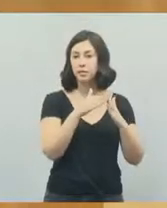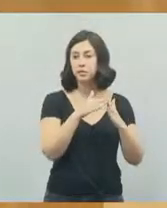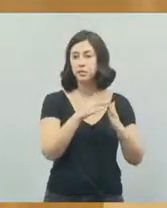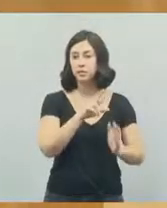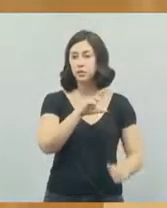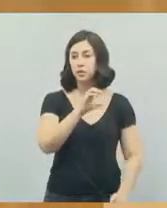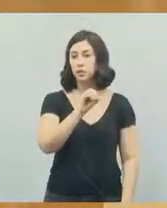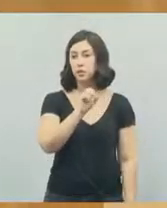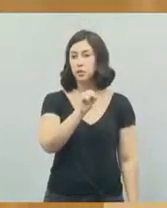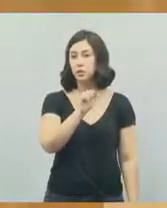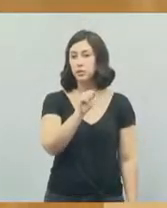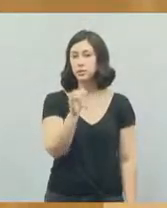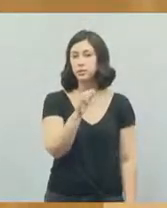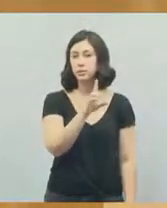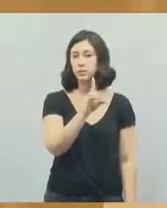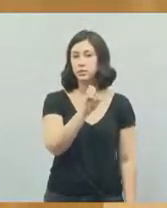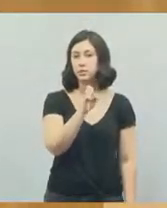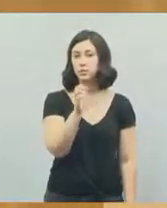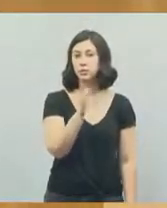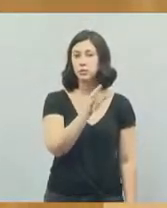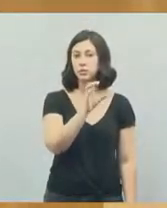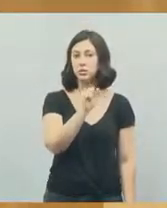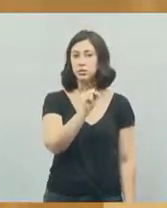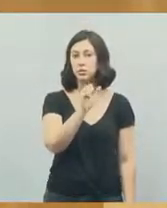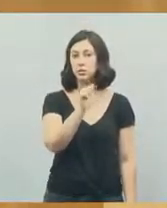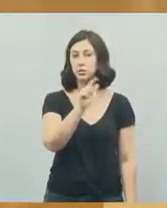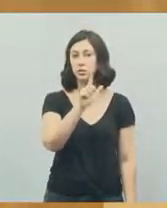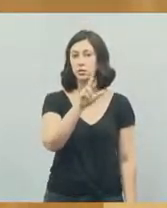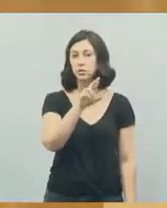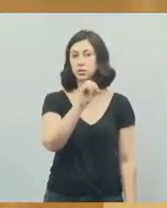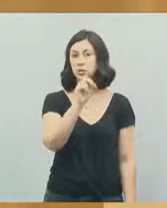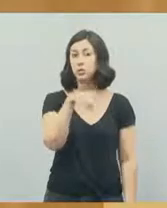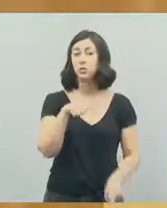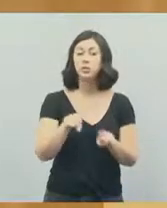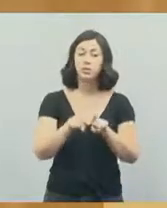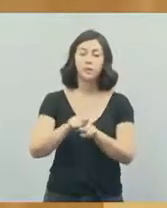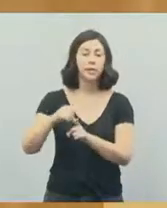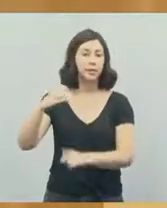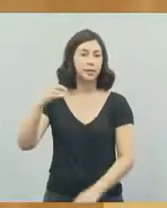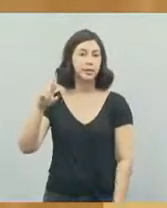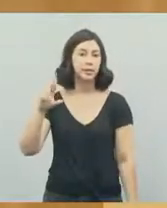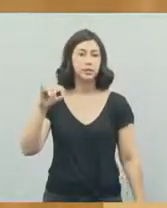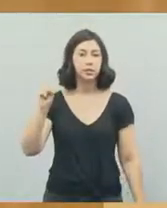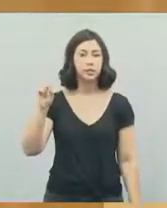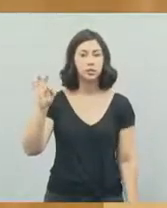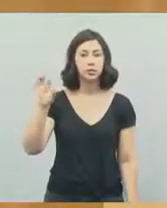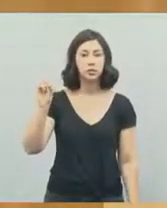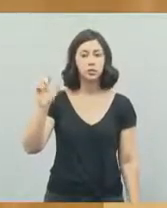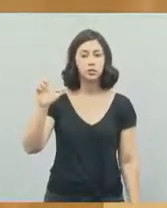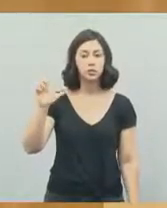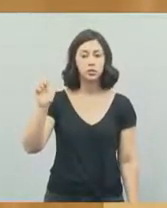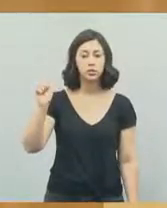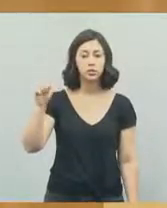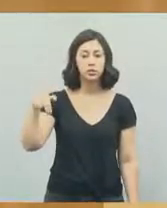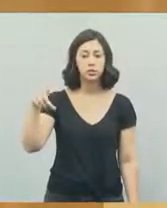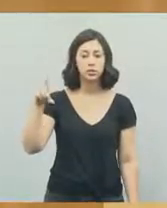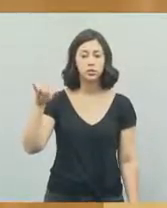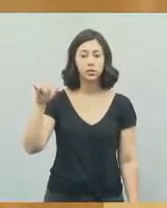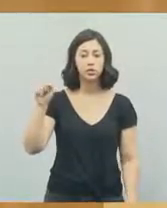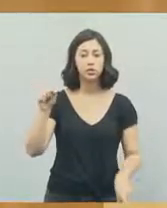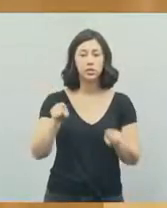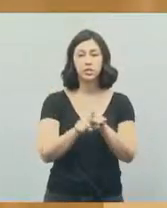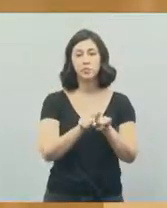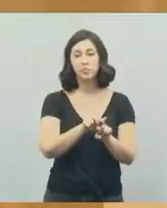de Saron, teve a Cristolândia e também a Casa Renascer do